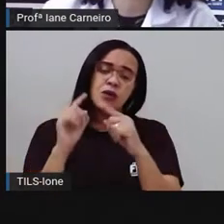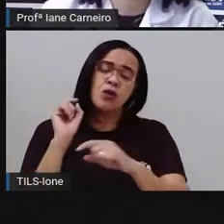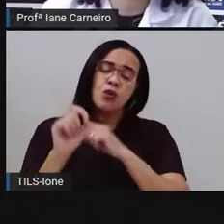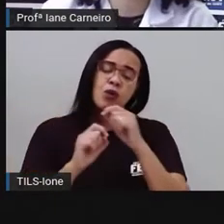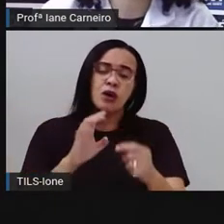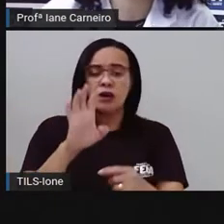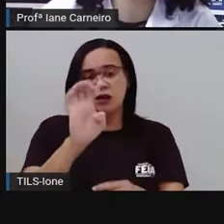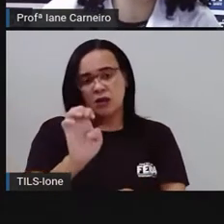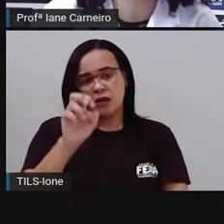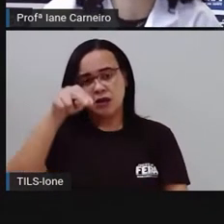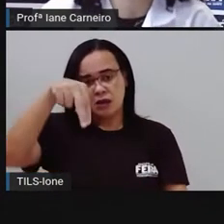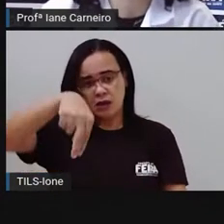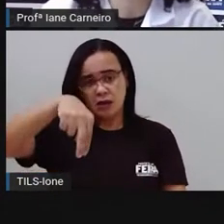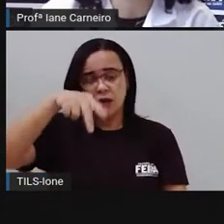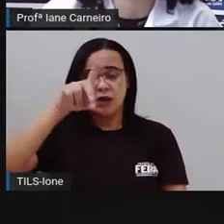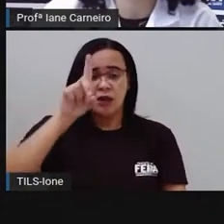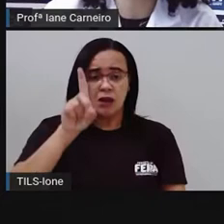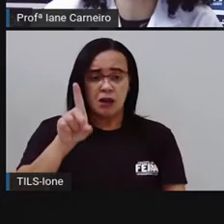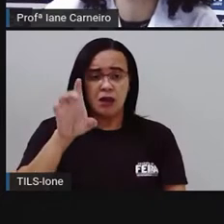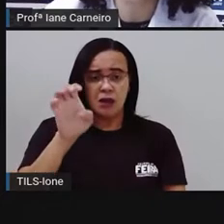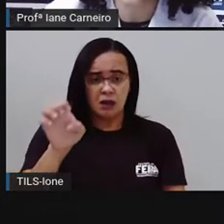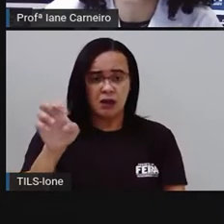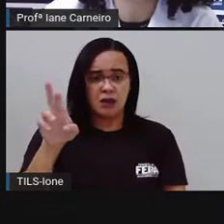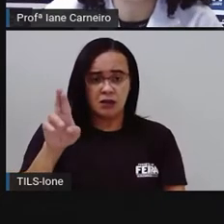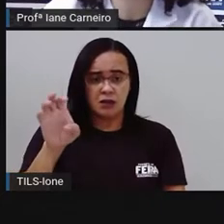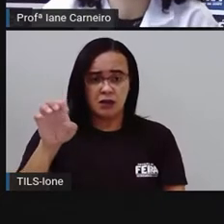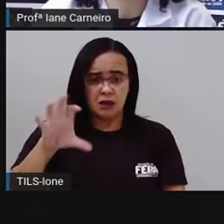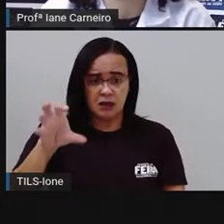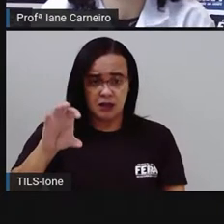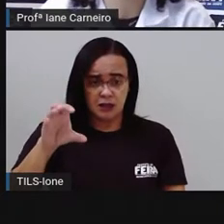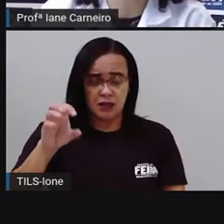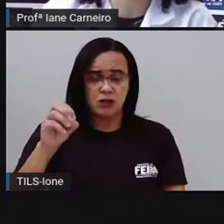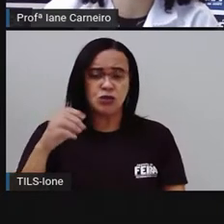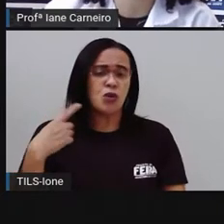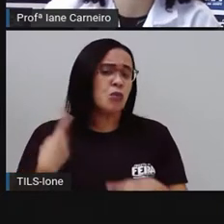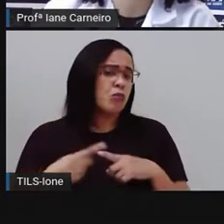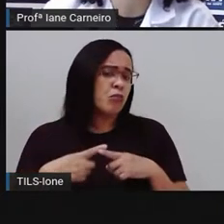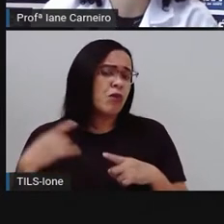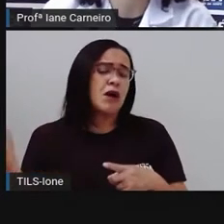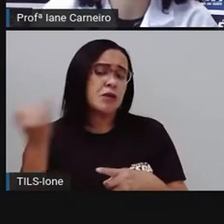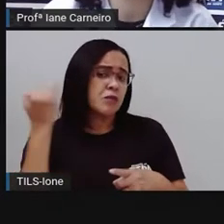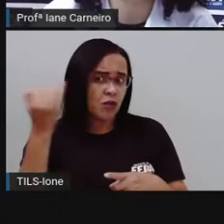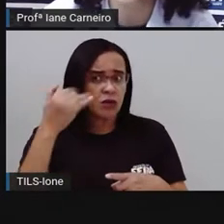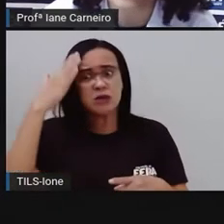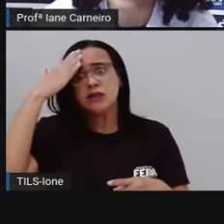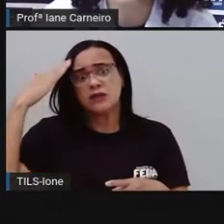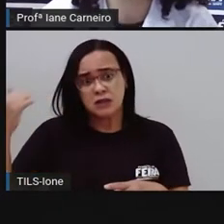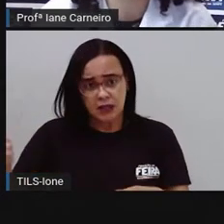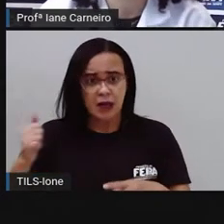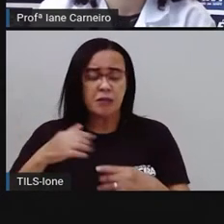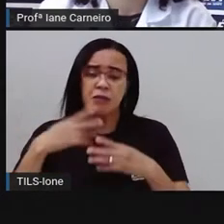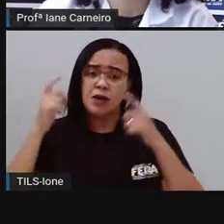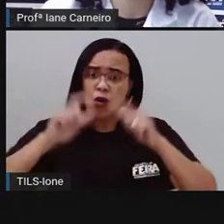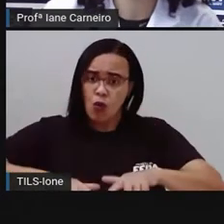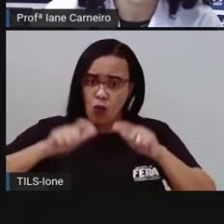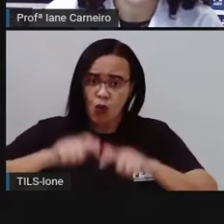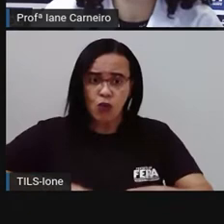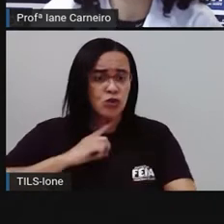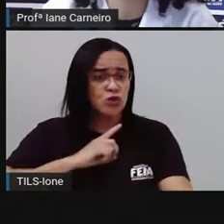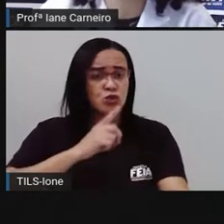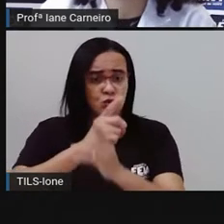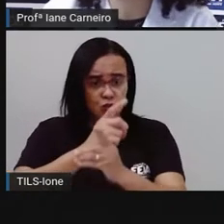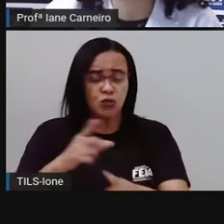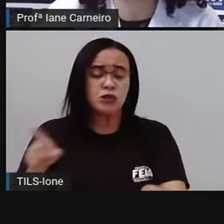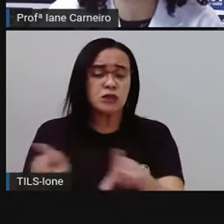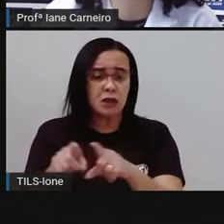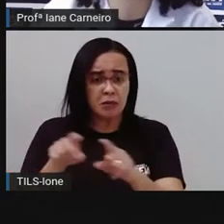endereço é importante para as pessoas encontrarem a gente. E também para a gente receber cartas, jornais